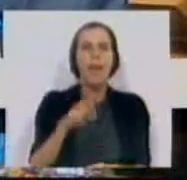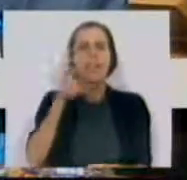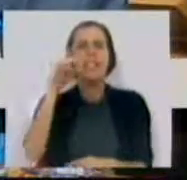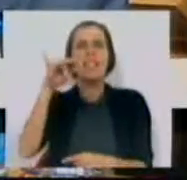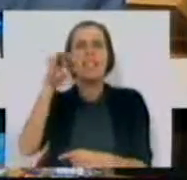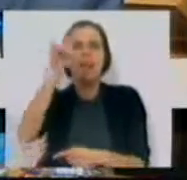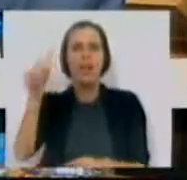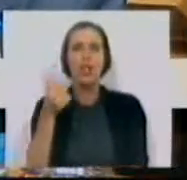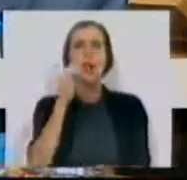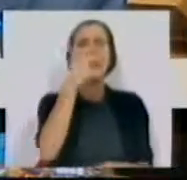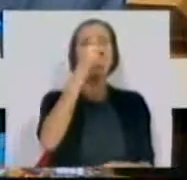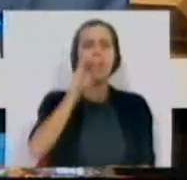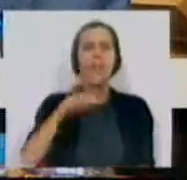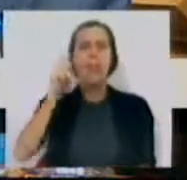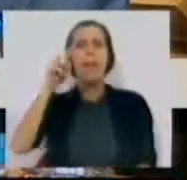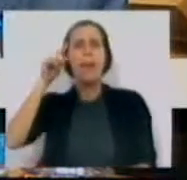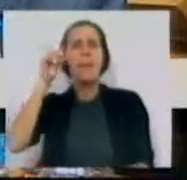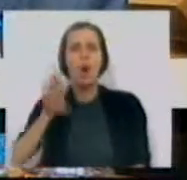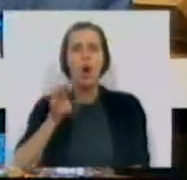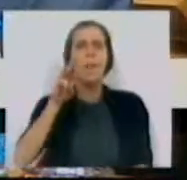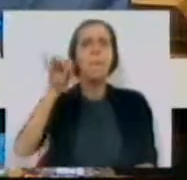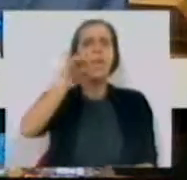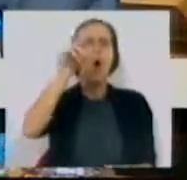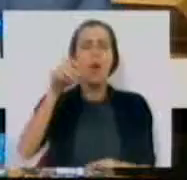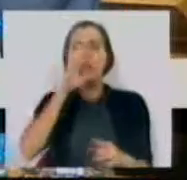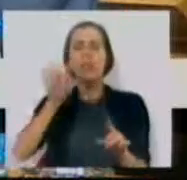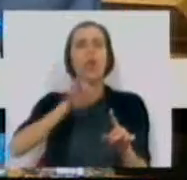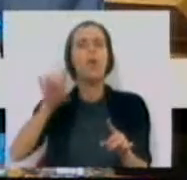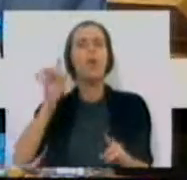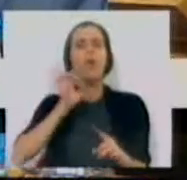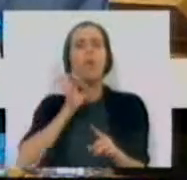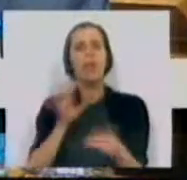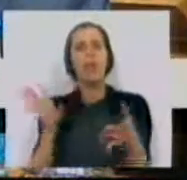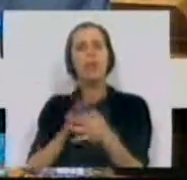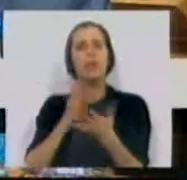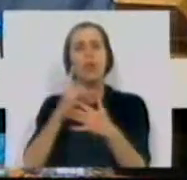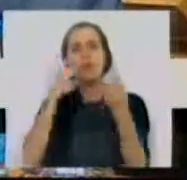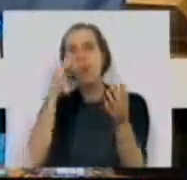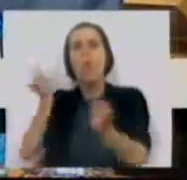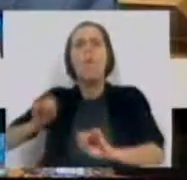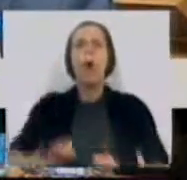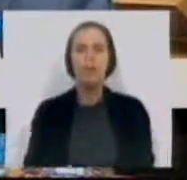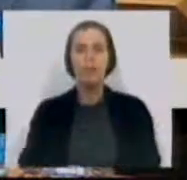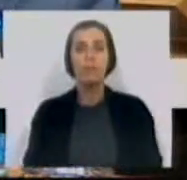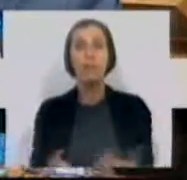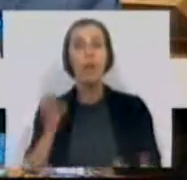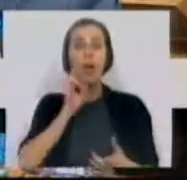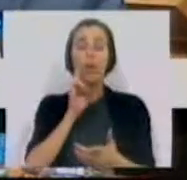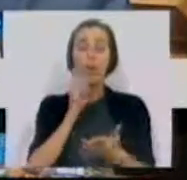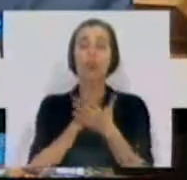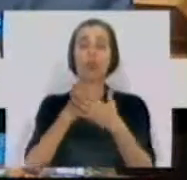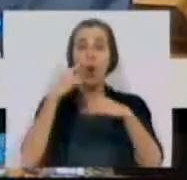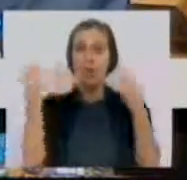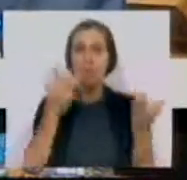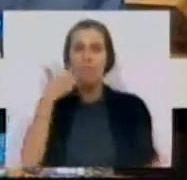Sinfãs, de Boticas, de Penamacor, de Moura, se não for a qualidade das respectivas escolas públicas? A qualidade da escola